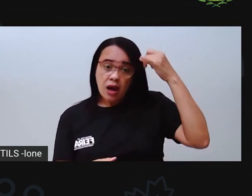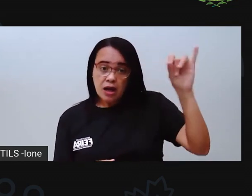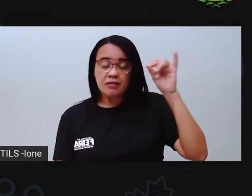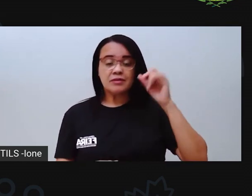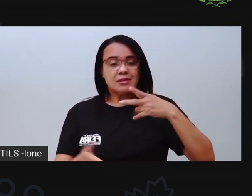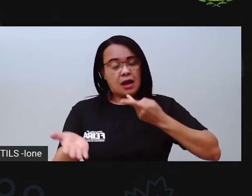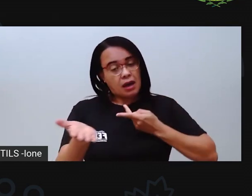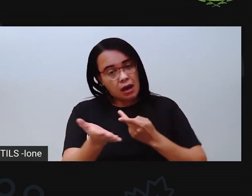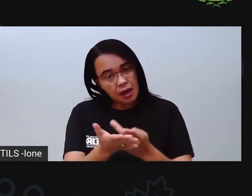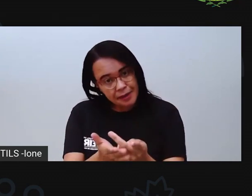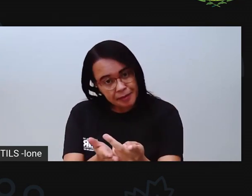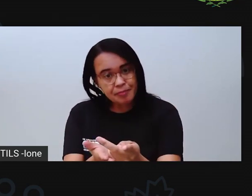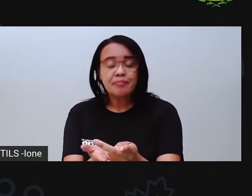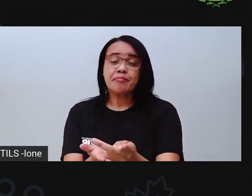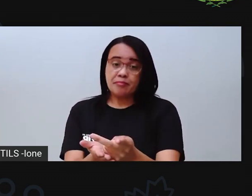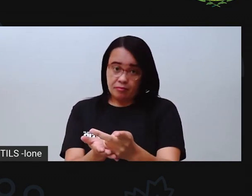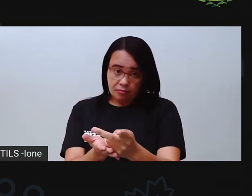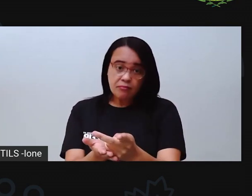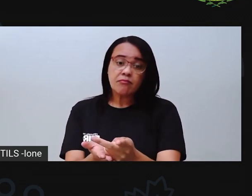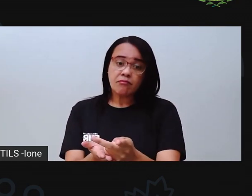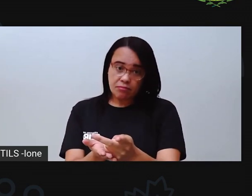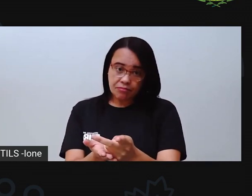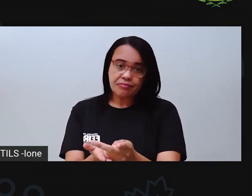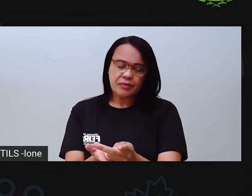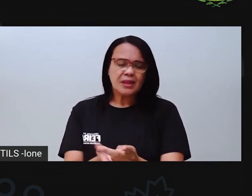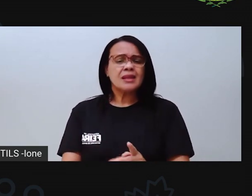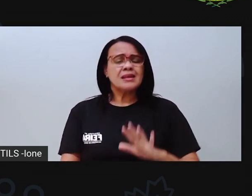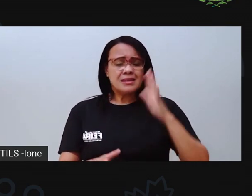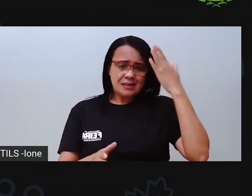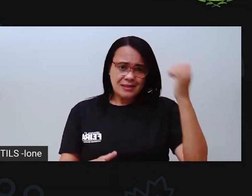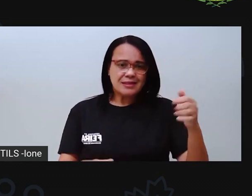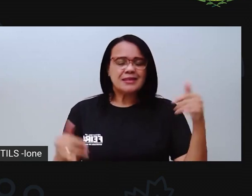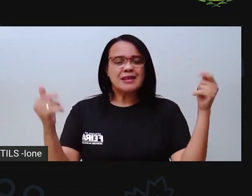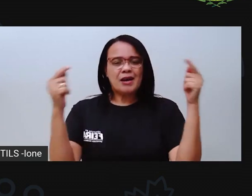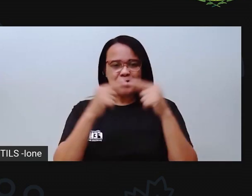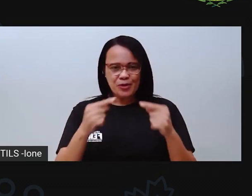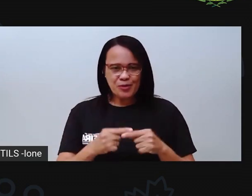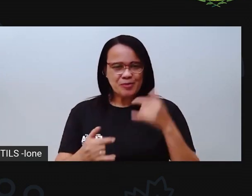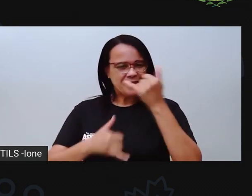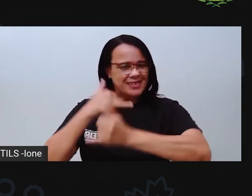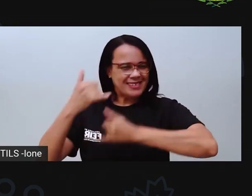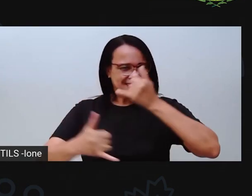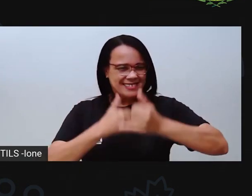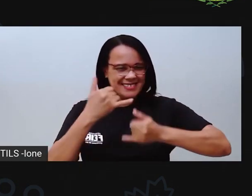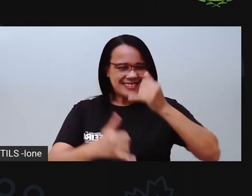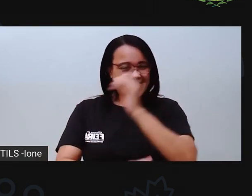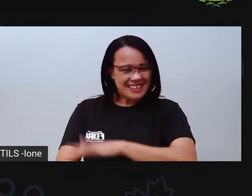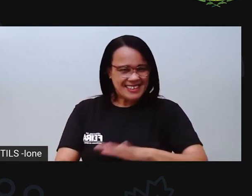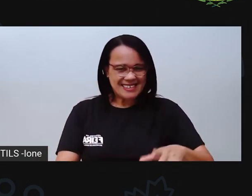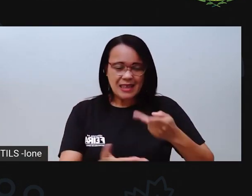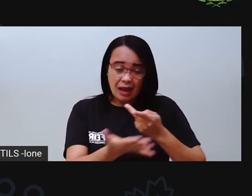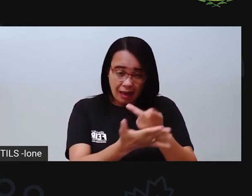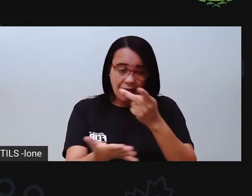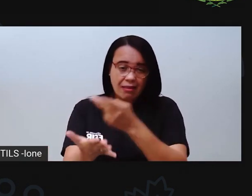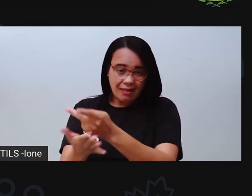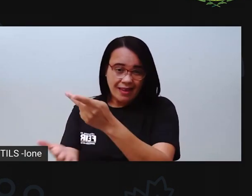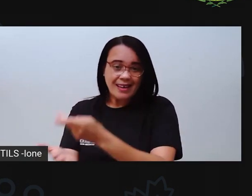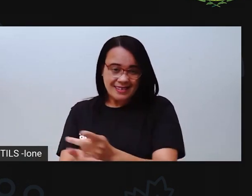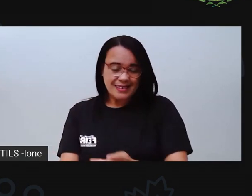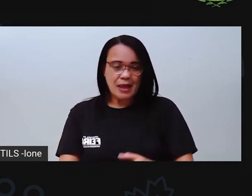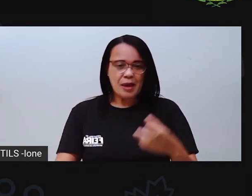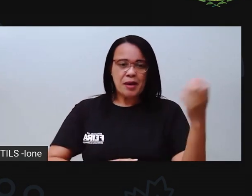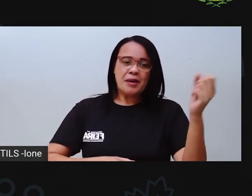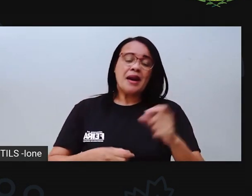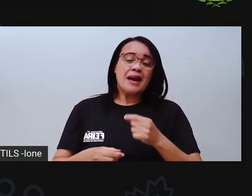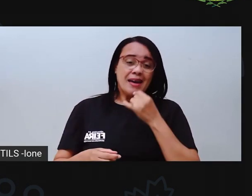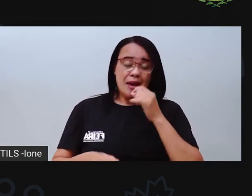quedas. A PRO sabe que faz parte da infância. Às vezes a gente cai muito, né? Quando tá brincando de bicicleta. Mas o que a gente puder evitar